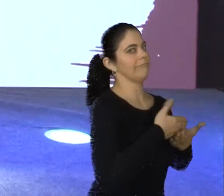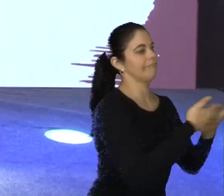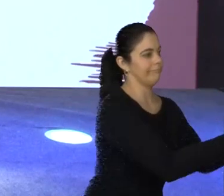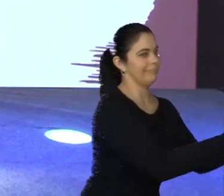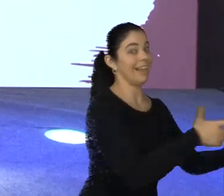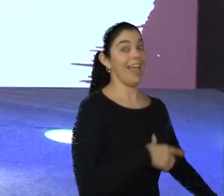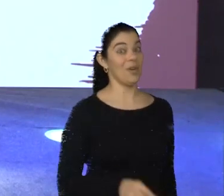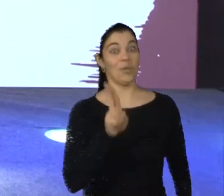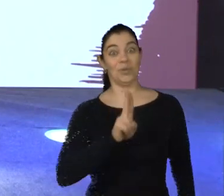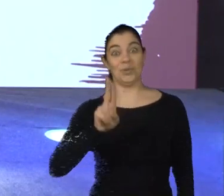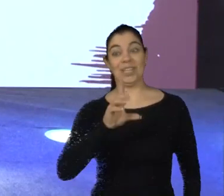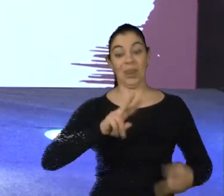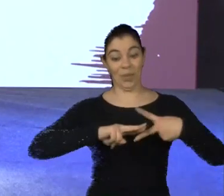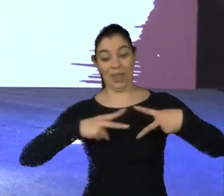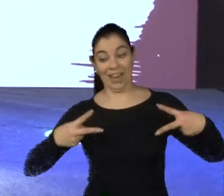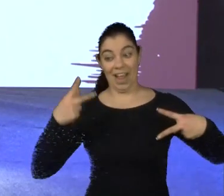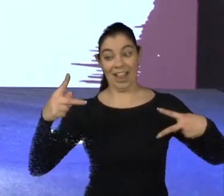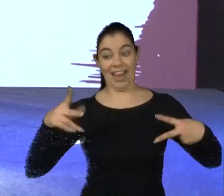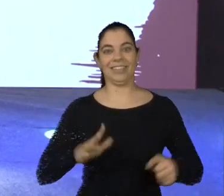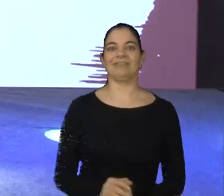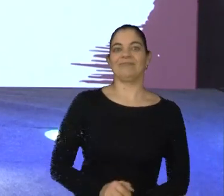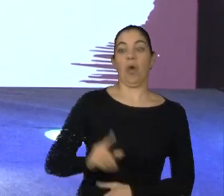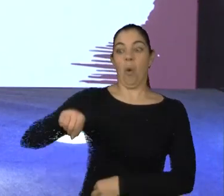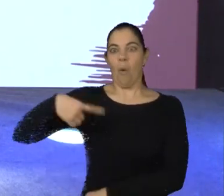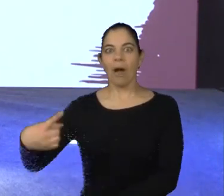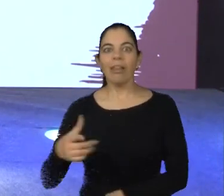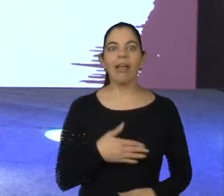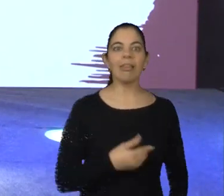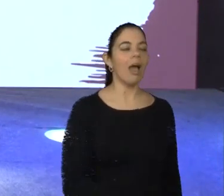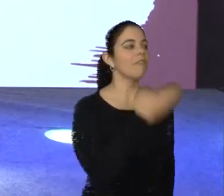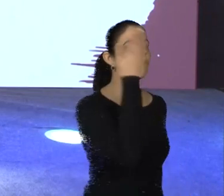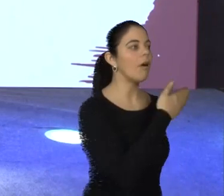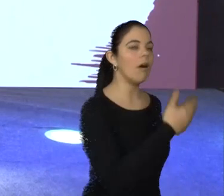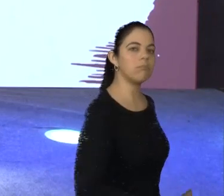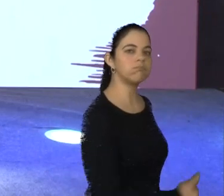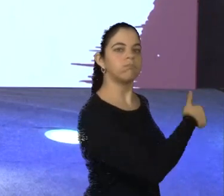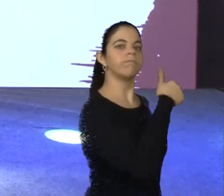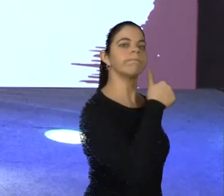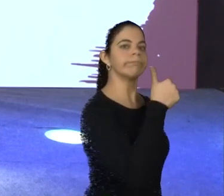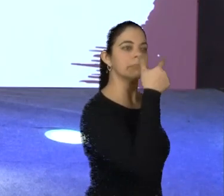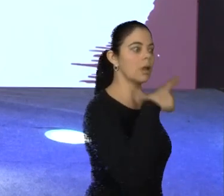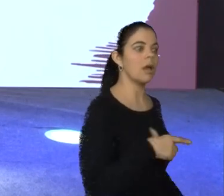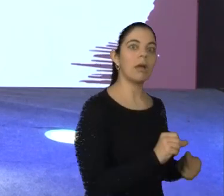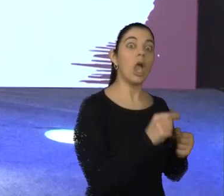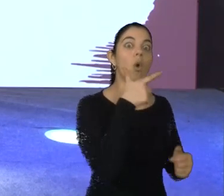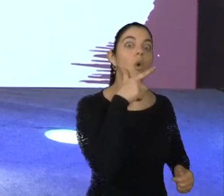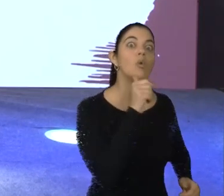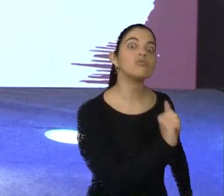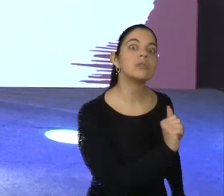DNA do amigo, se passando pelo amigo. E na prova final, ele tirou o primeiro lugar e conseguiu se